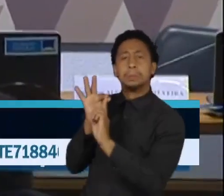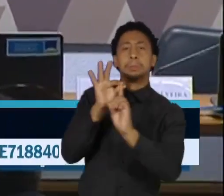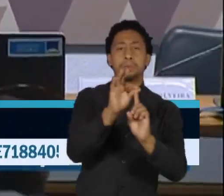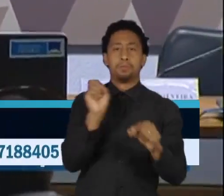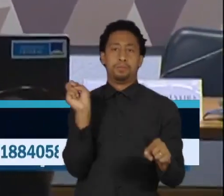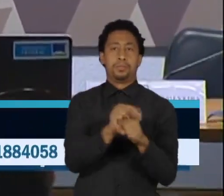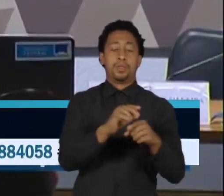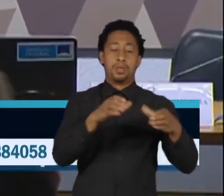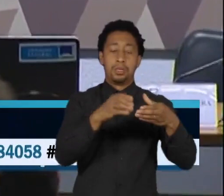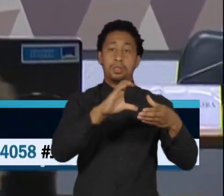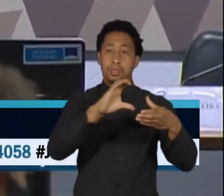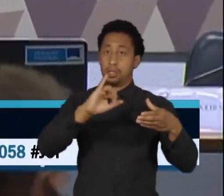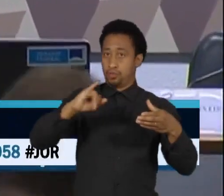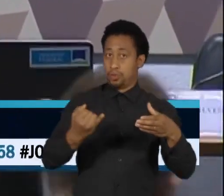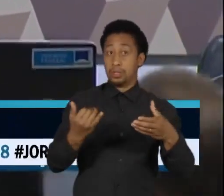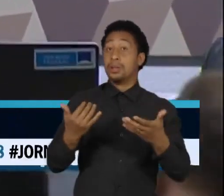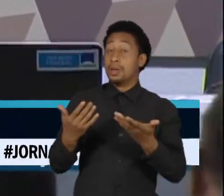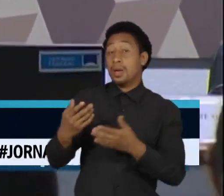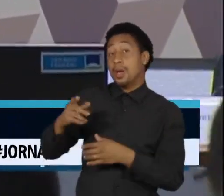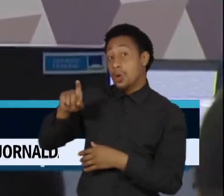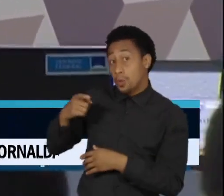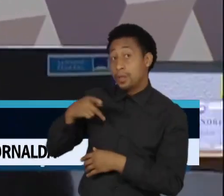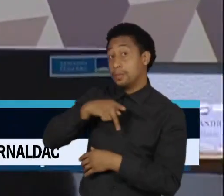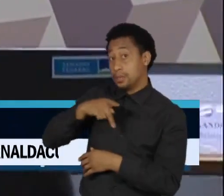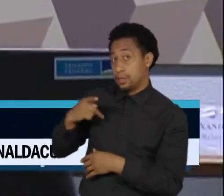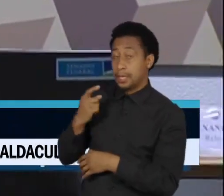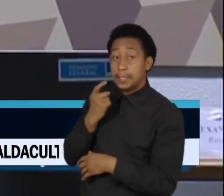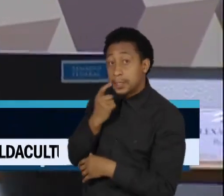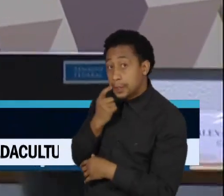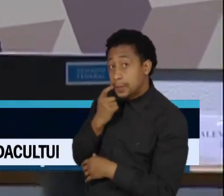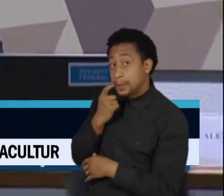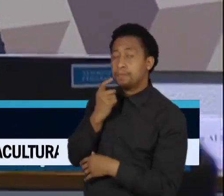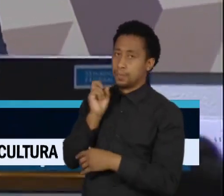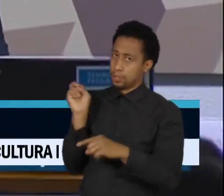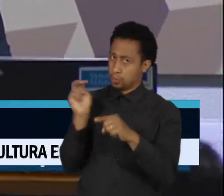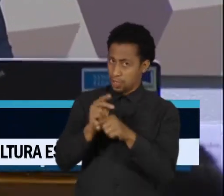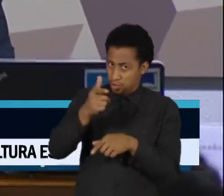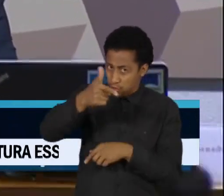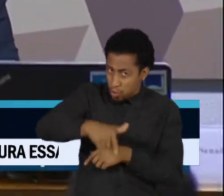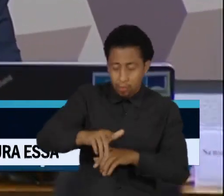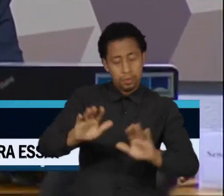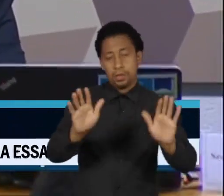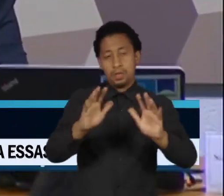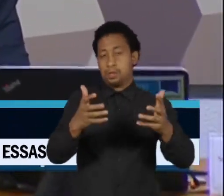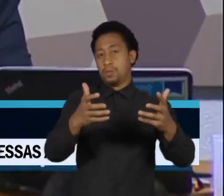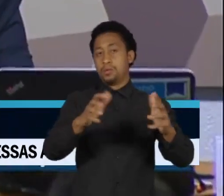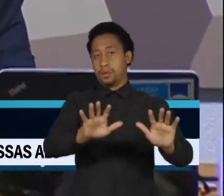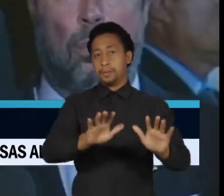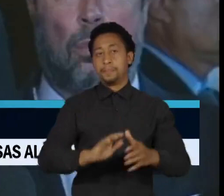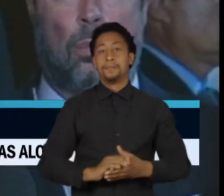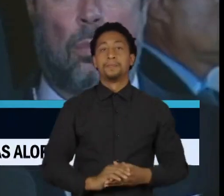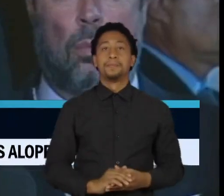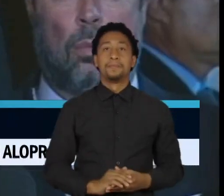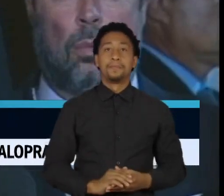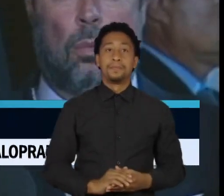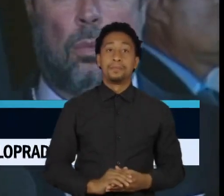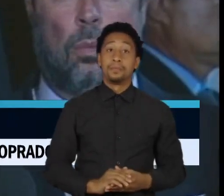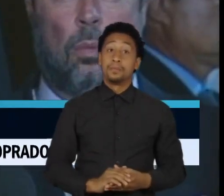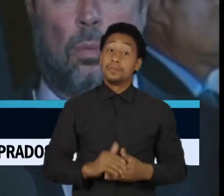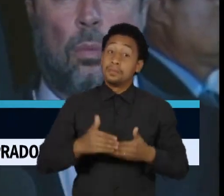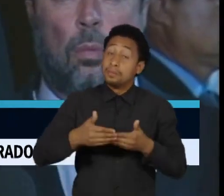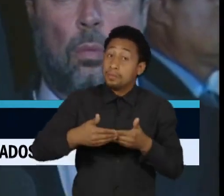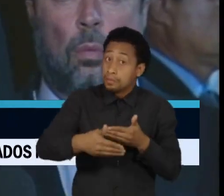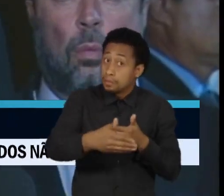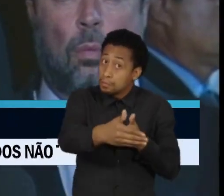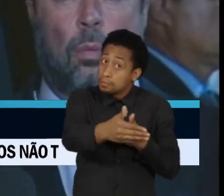possibilidade do ex-presidente do Senado, Davi Alcolumbre, assumir novamente a presidência da CCJ. Há uma possibilidade